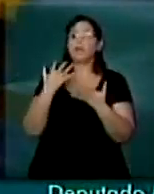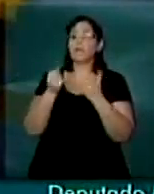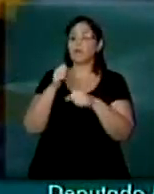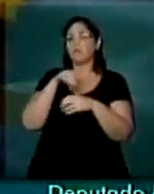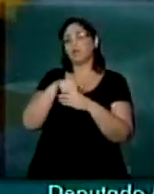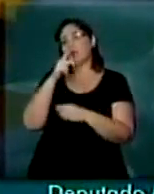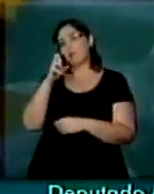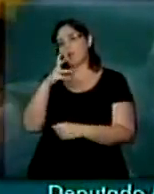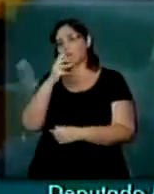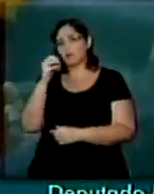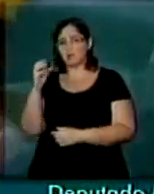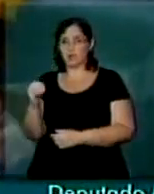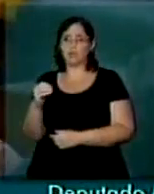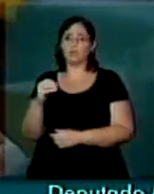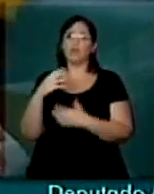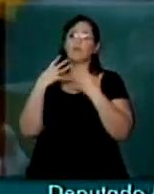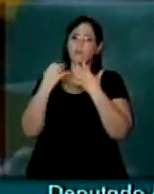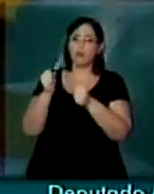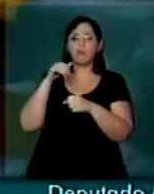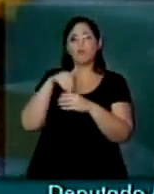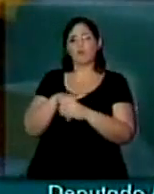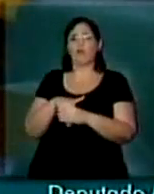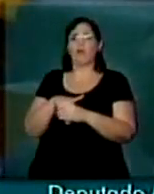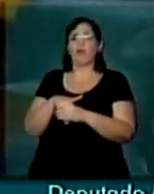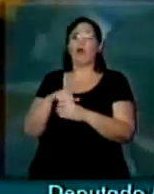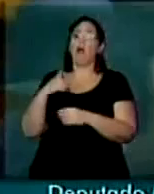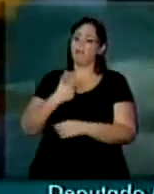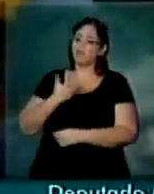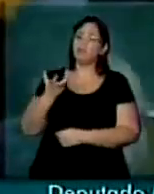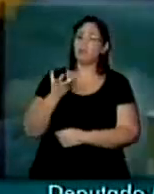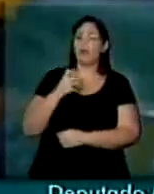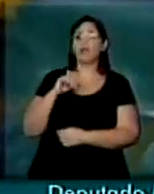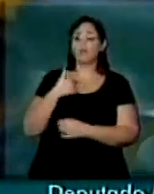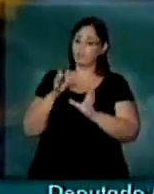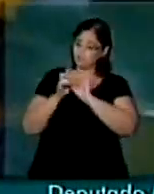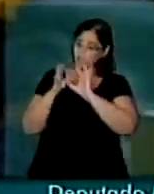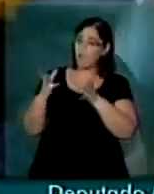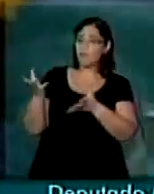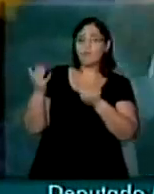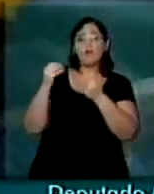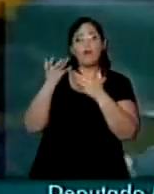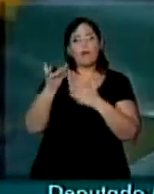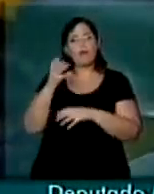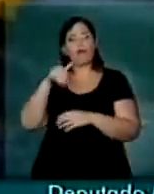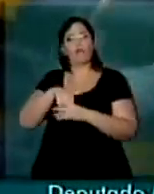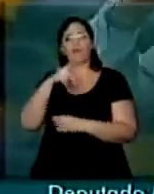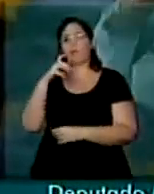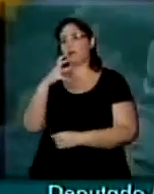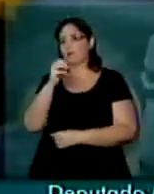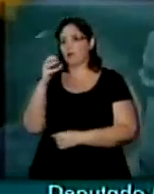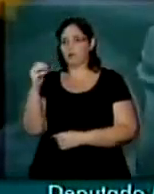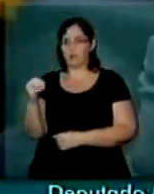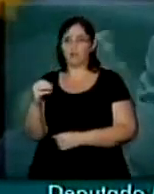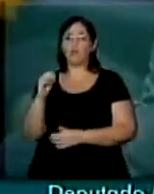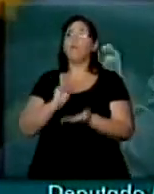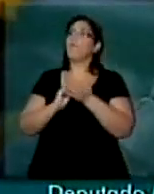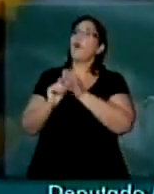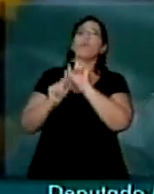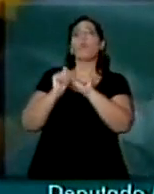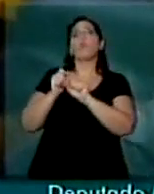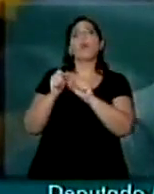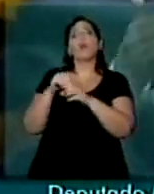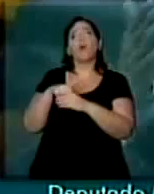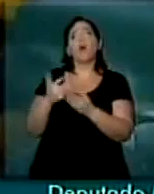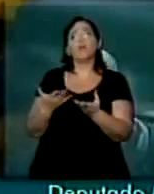a PEC 300, vamos votar a PEC 300, nós queremos e estamos dispostos para votar a PEC 300, o que é que falta para votar a PEC